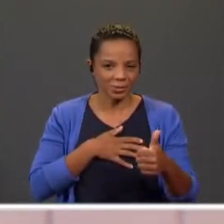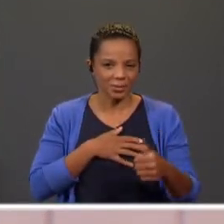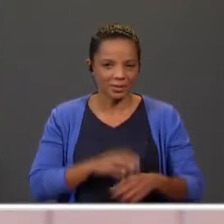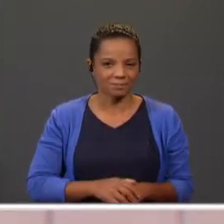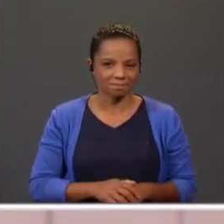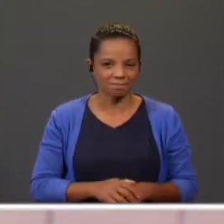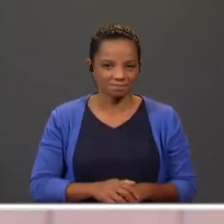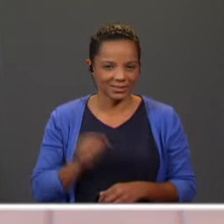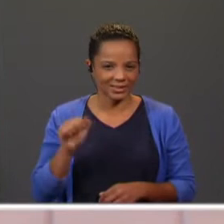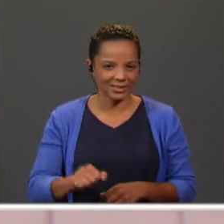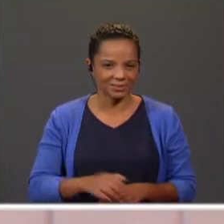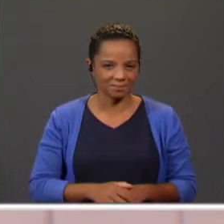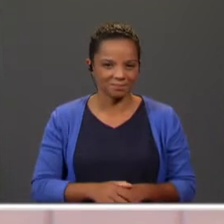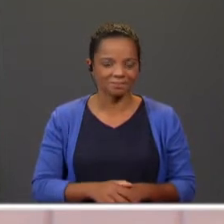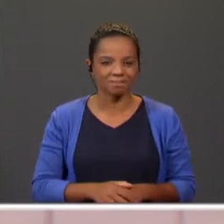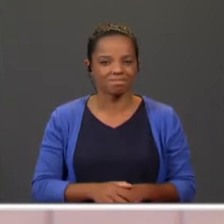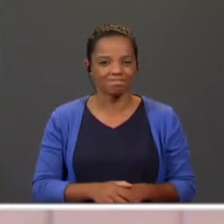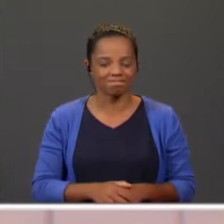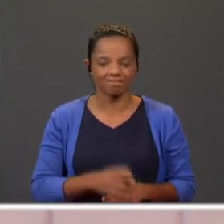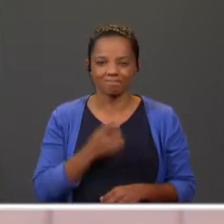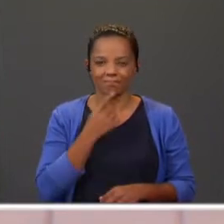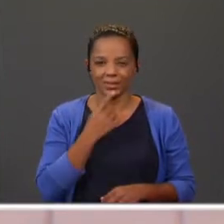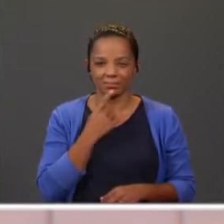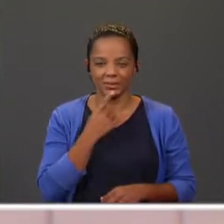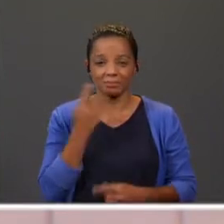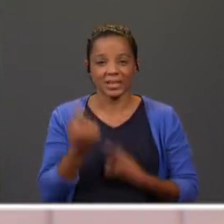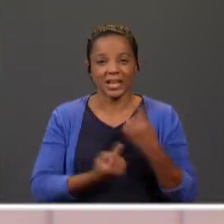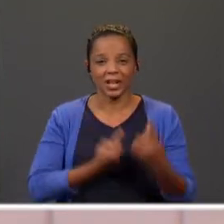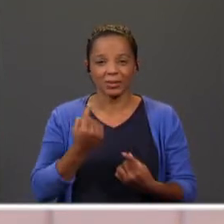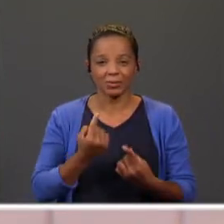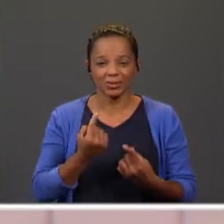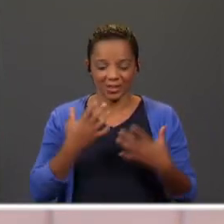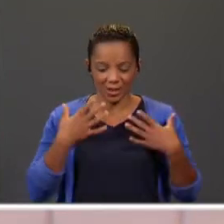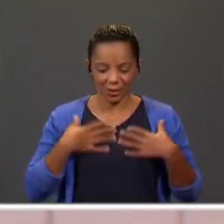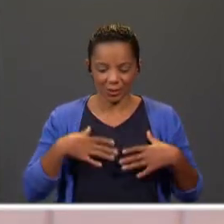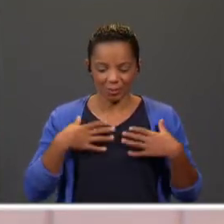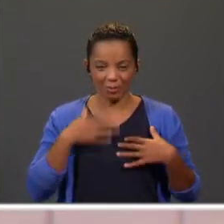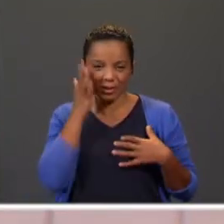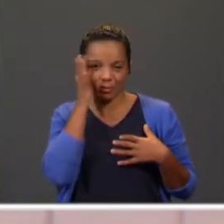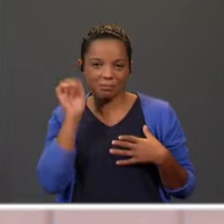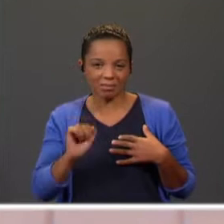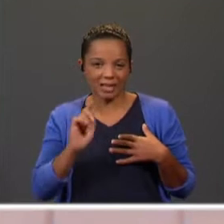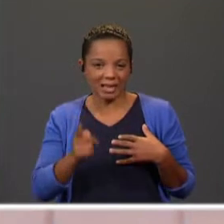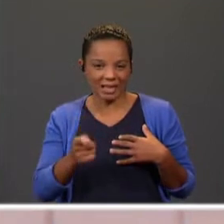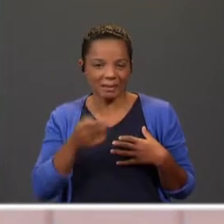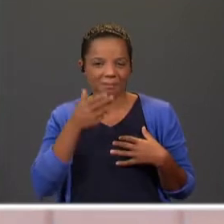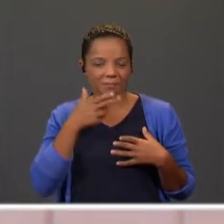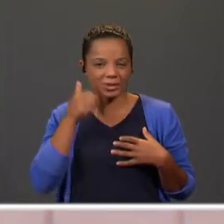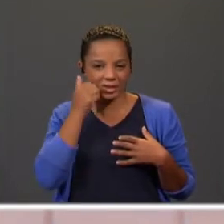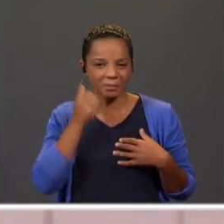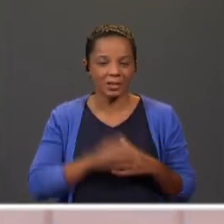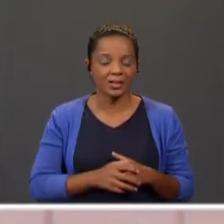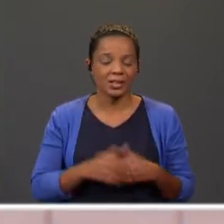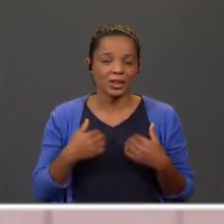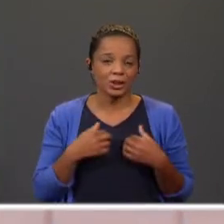Sim? Já percebi que alguns de vocês estão de pijaminha aí desse lado em casa. Espero que tudo